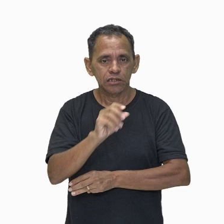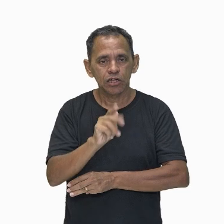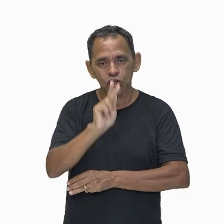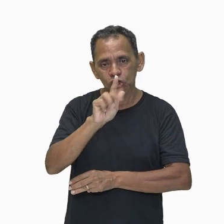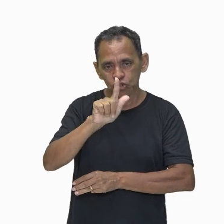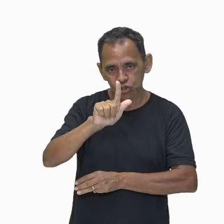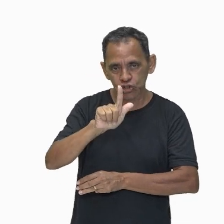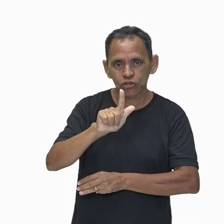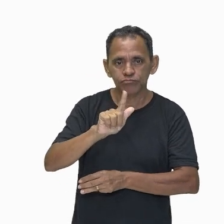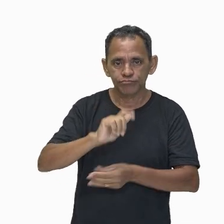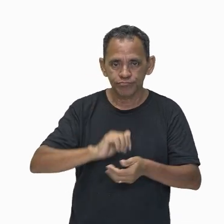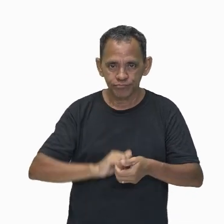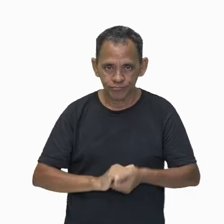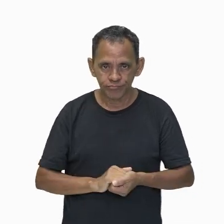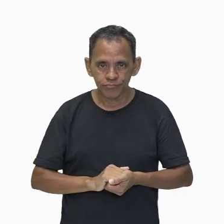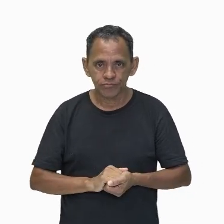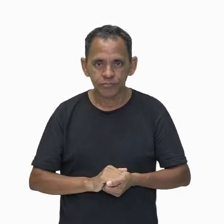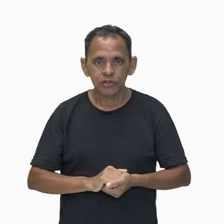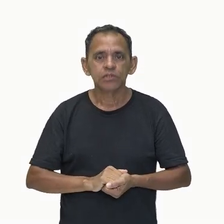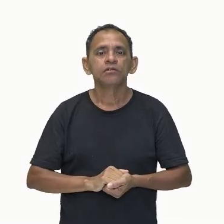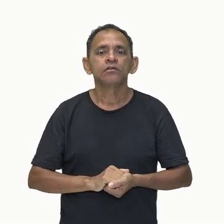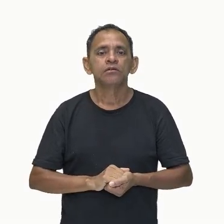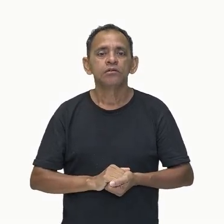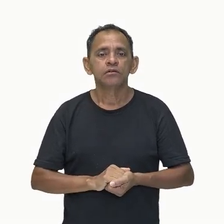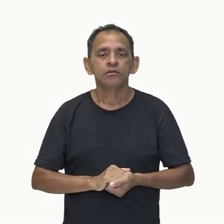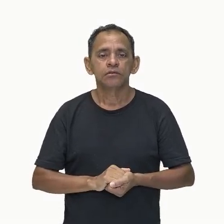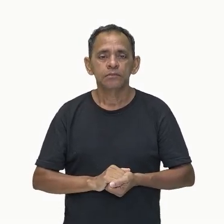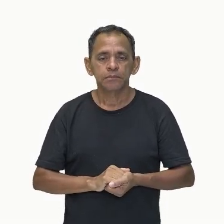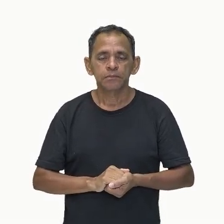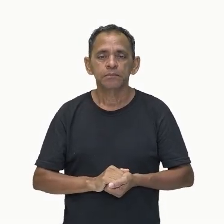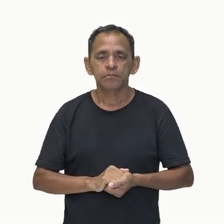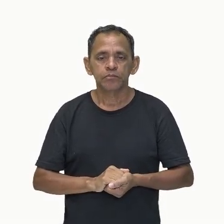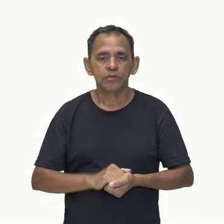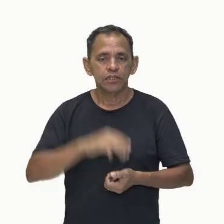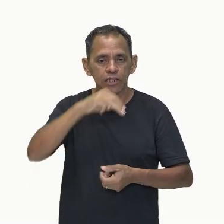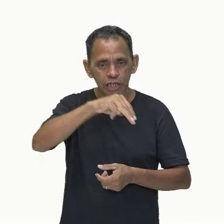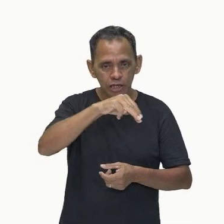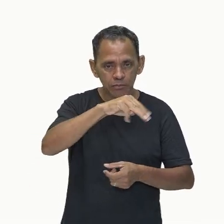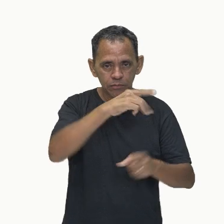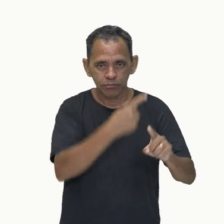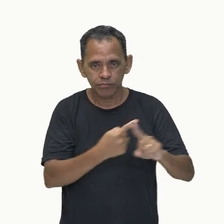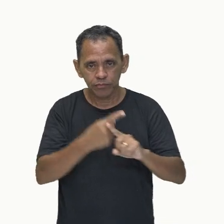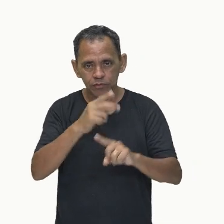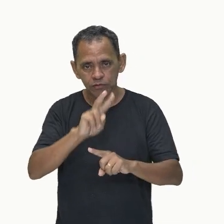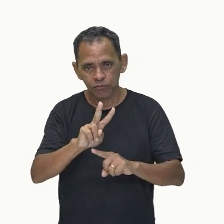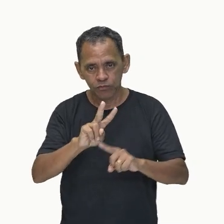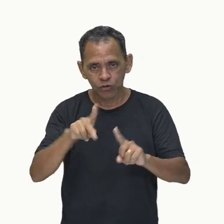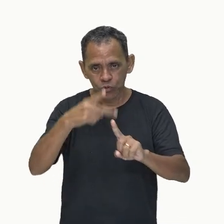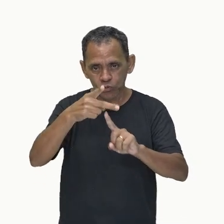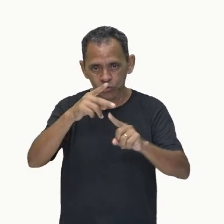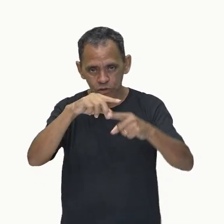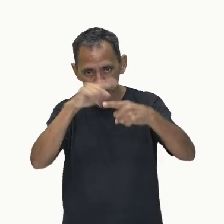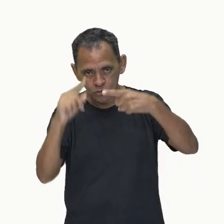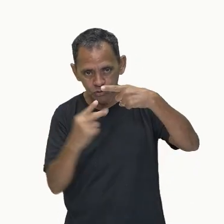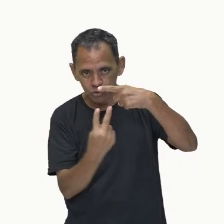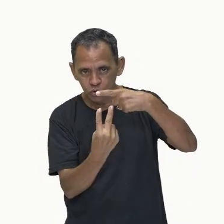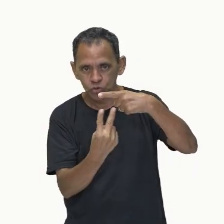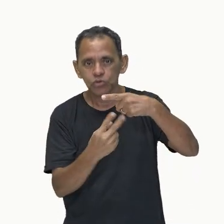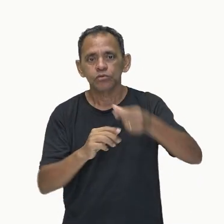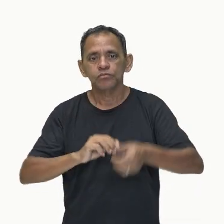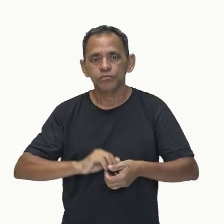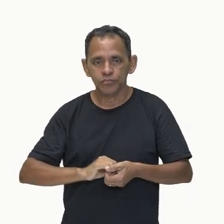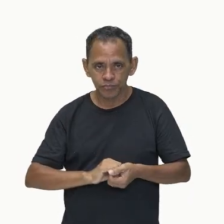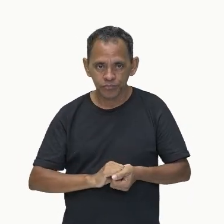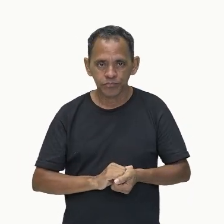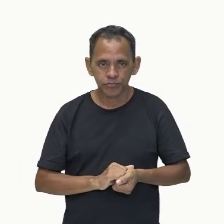calcular isso daí? Pessoal, lembra, M, V ao quadrado sobre dois. E aí, galera, lavagem cerebral, M, V ao quadrado sobre